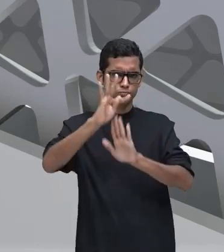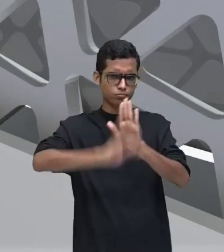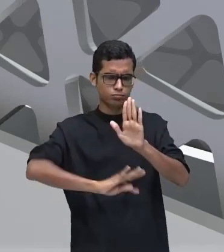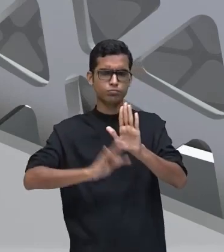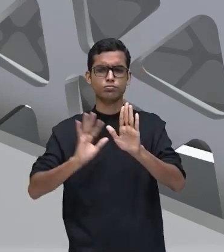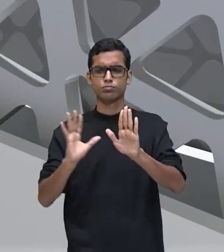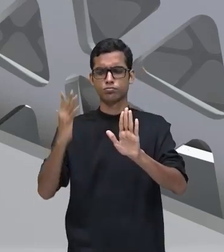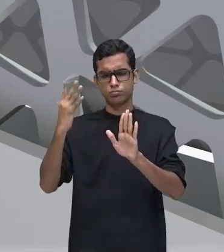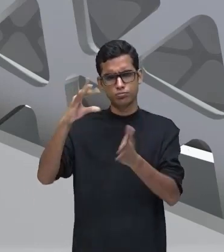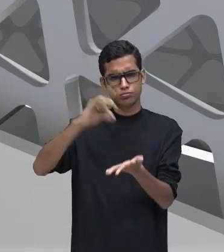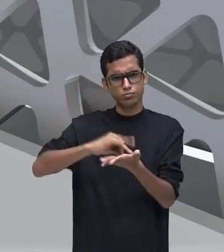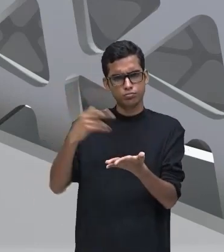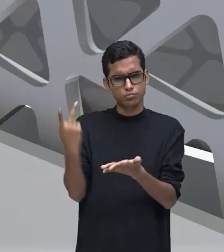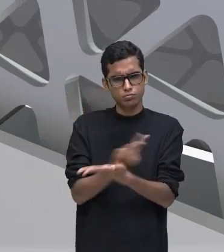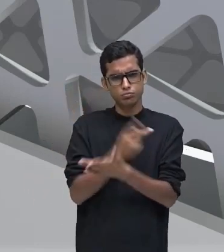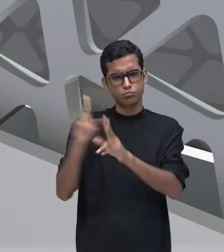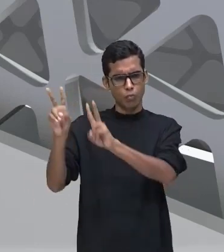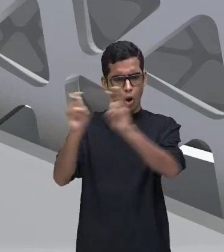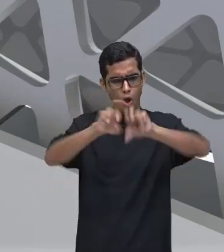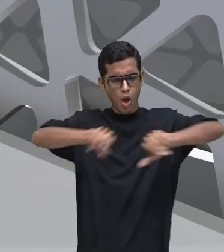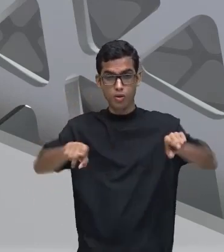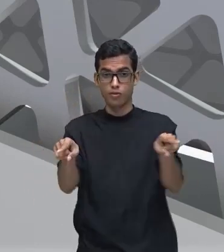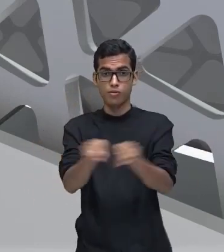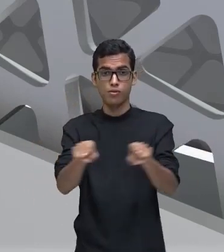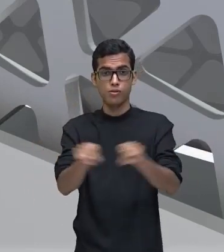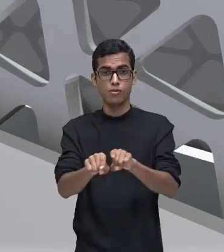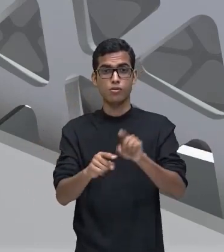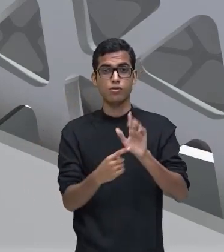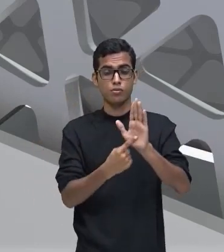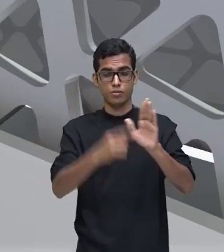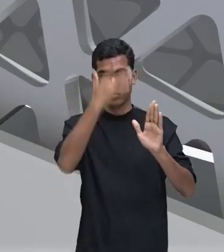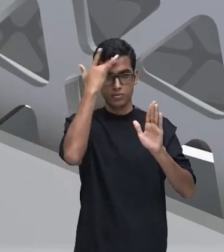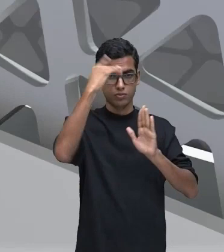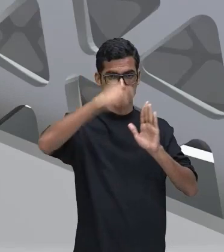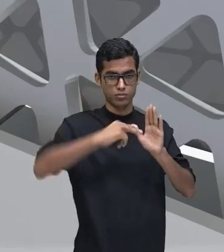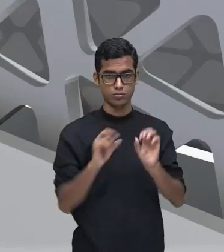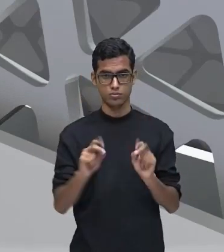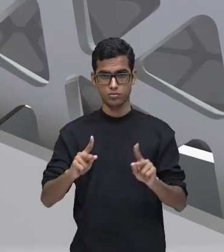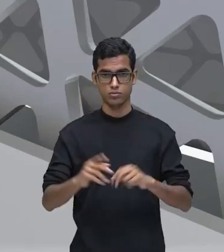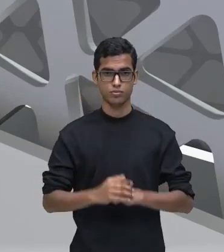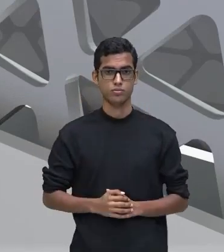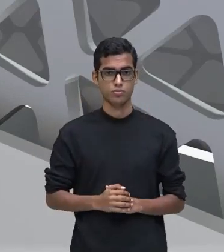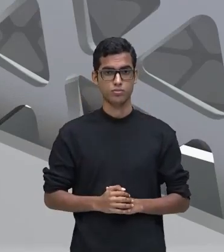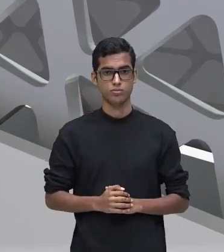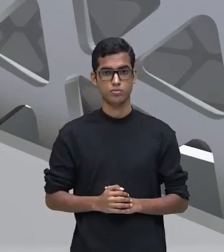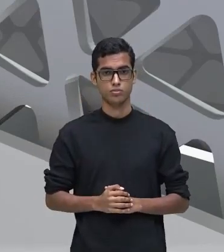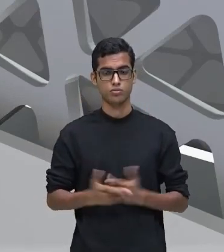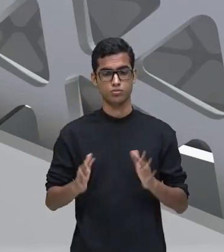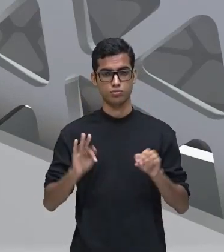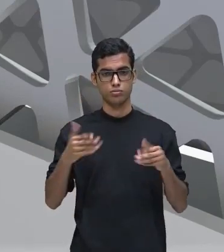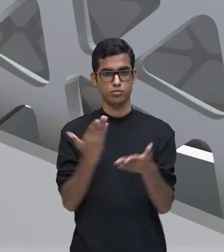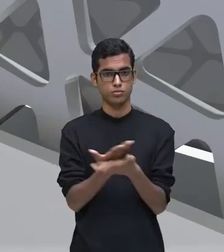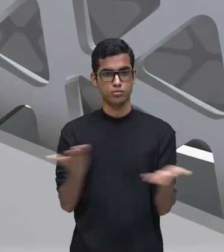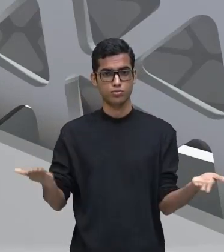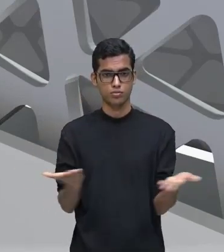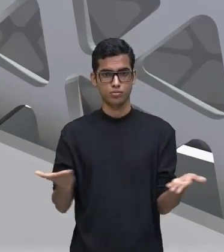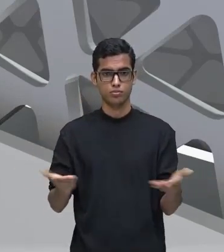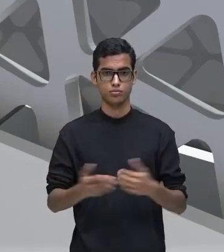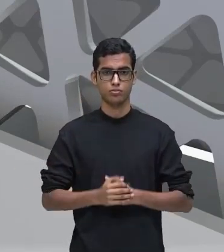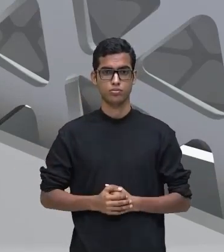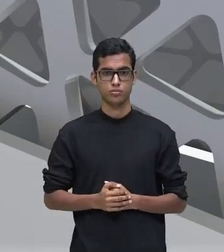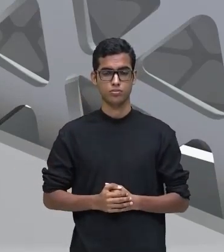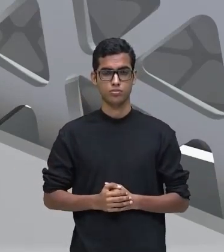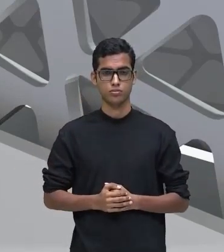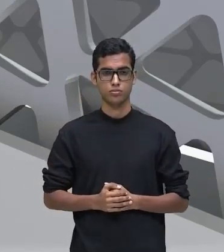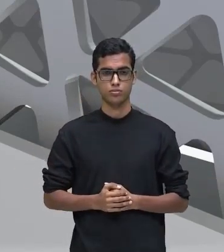fatos, assuntos diversos para o leitor. Ok? Então, finalizamos a nossa aula aqui